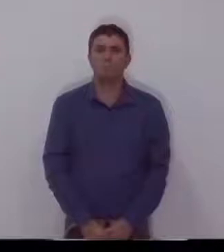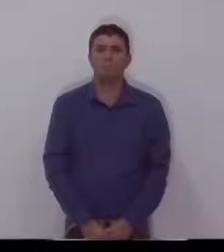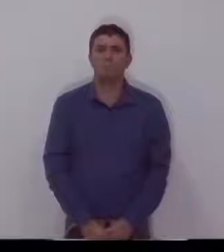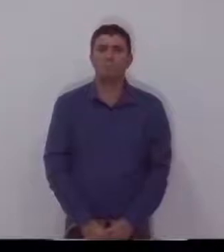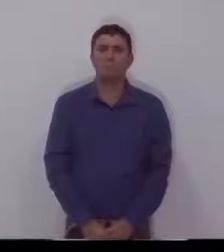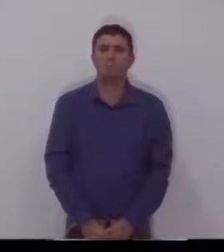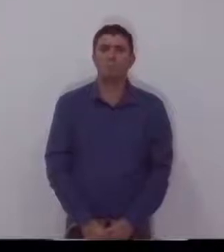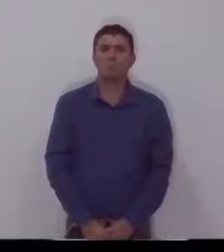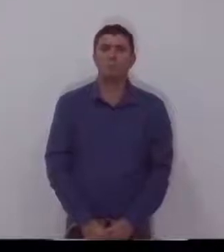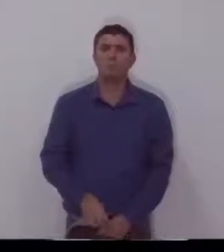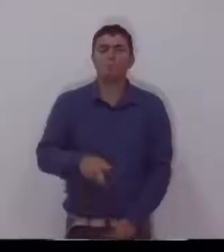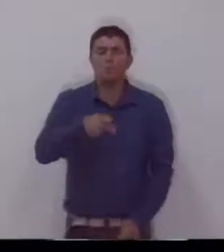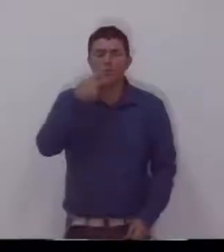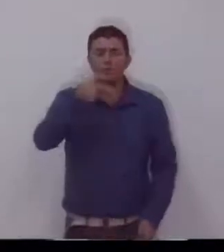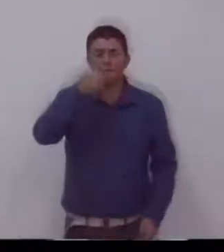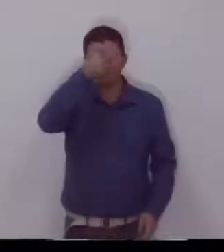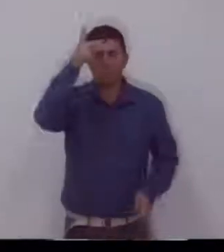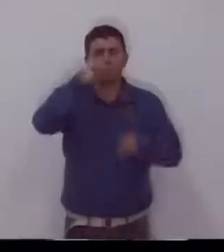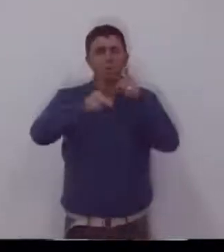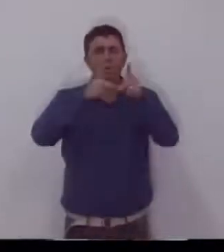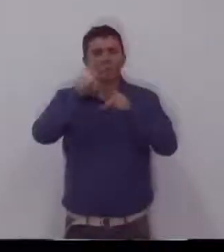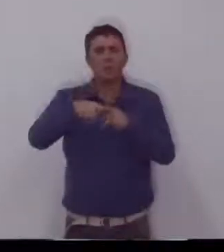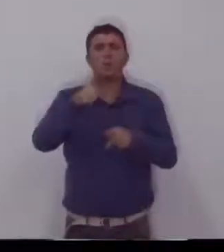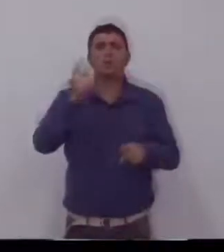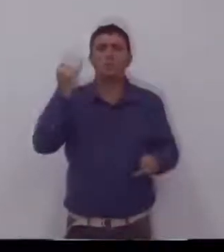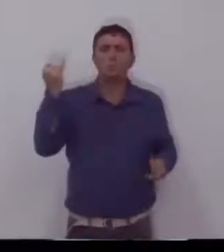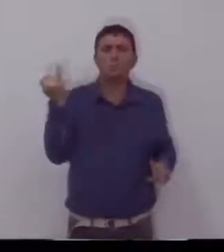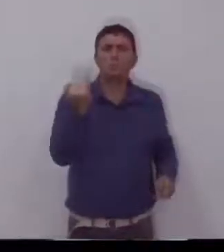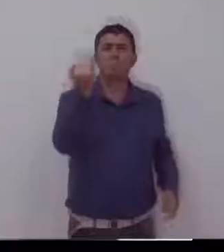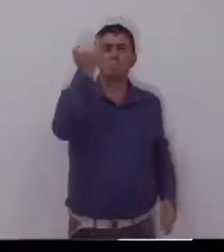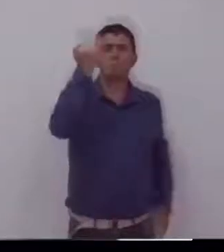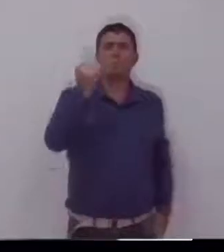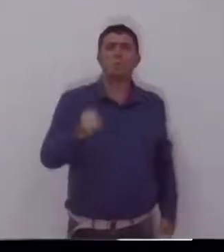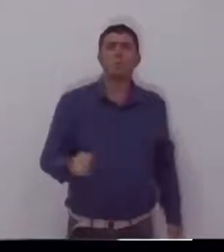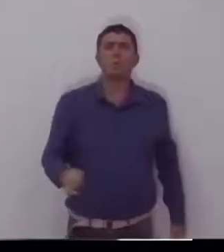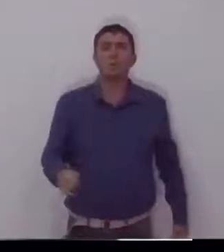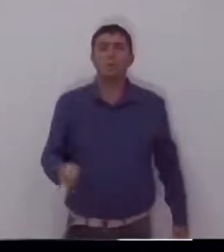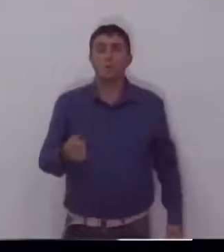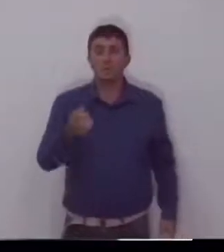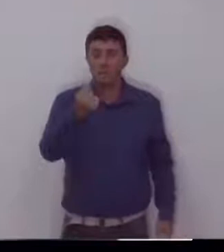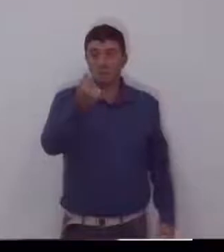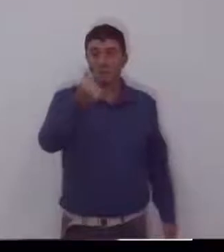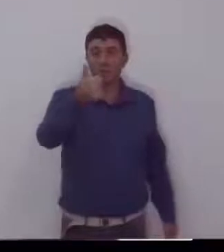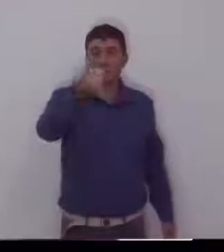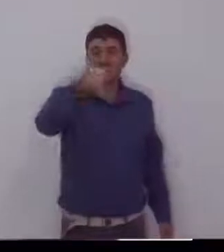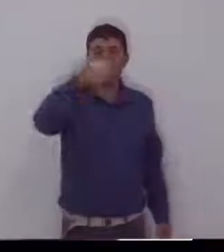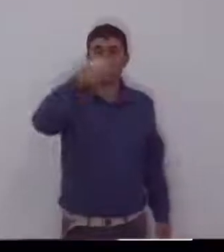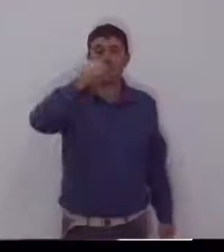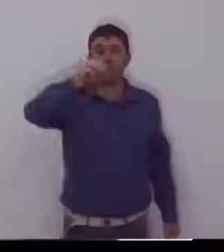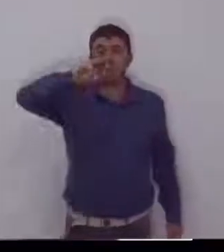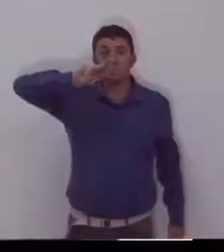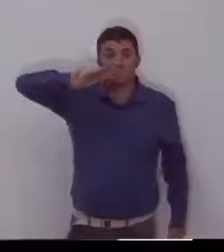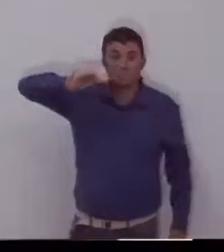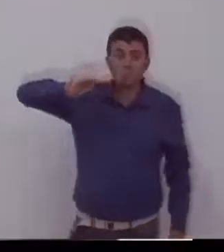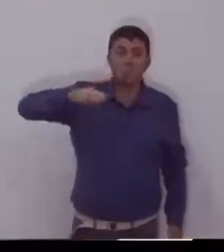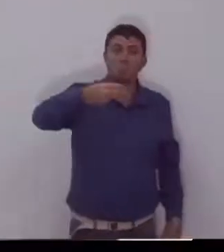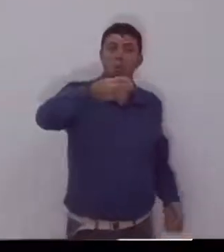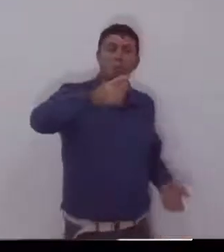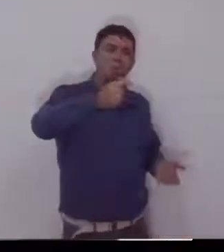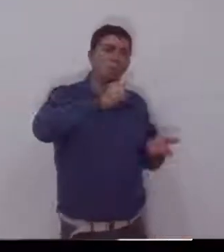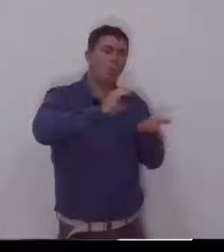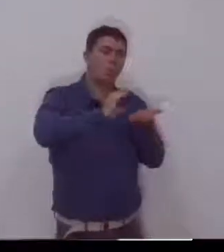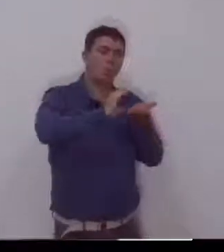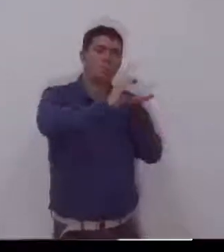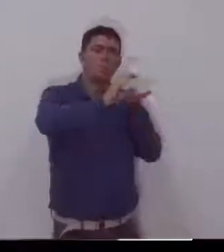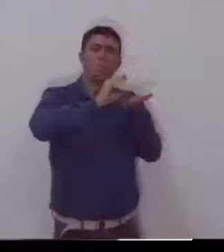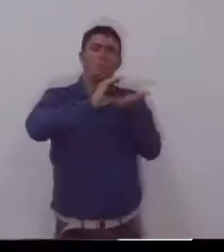população, que é muito importante, esses mais de 10 milhões que serão repassados para as entidades, não foi um dinheiro